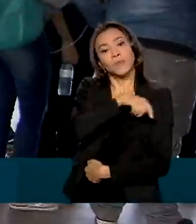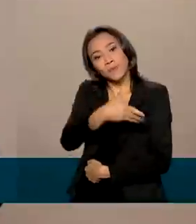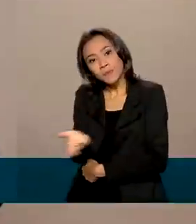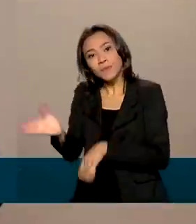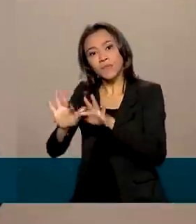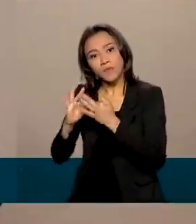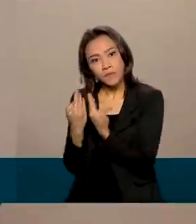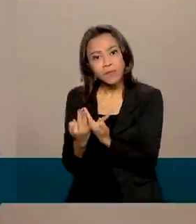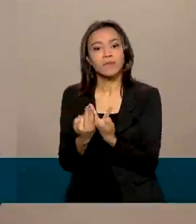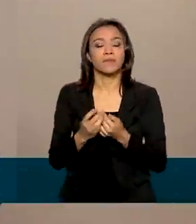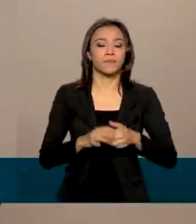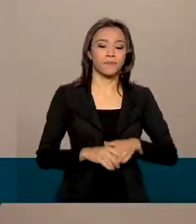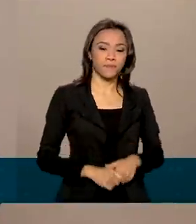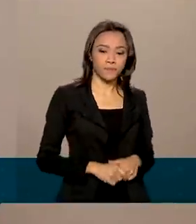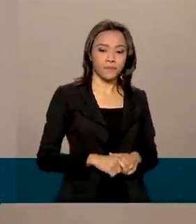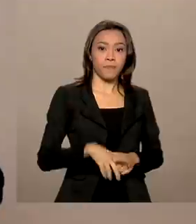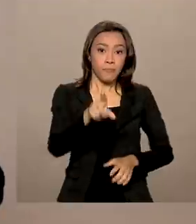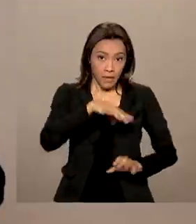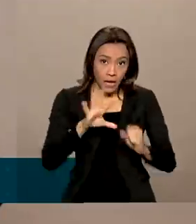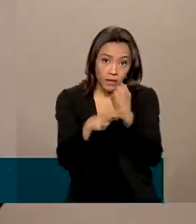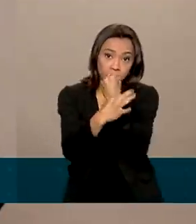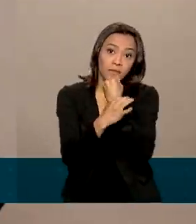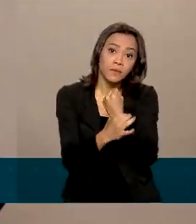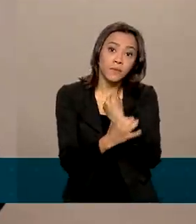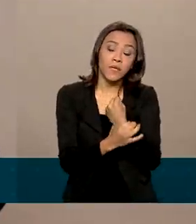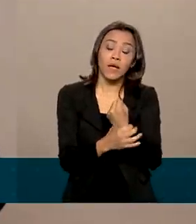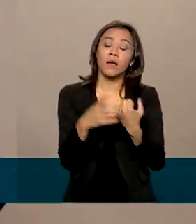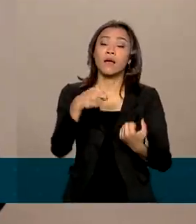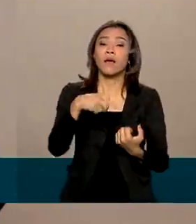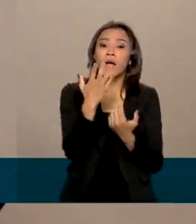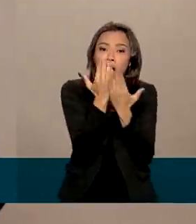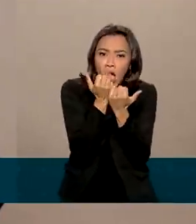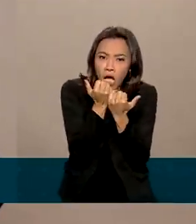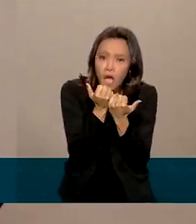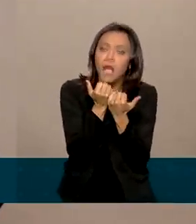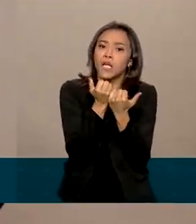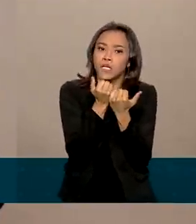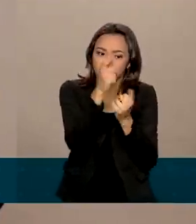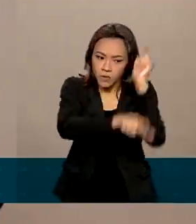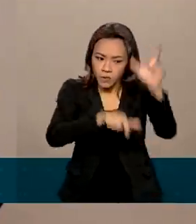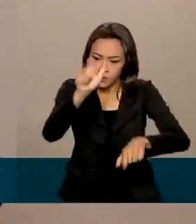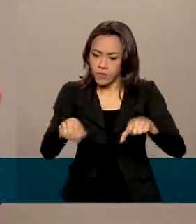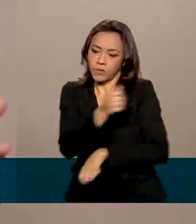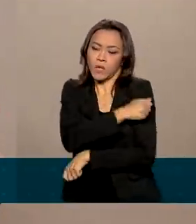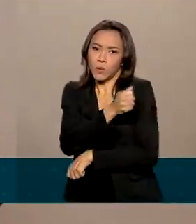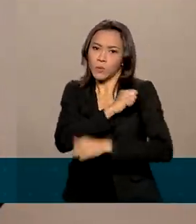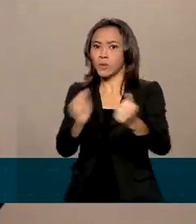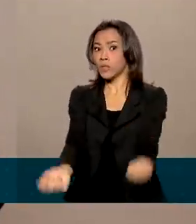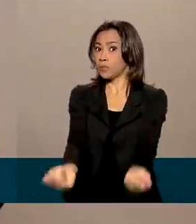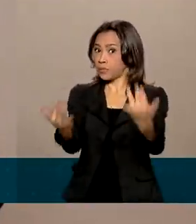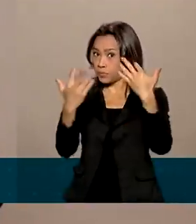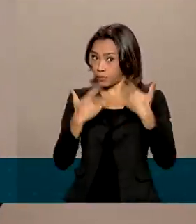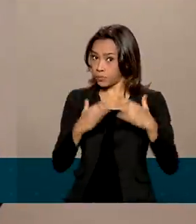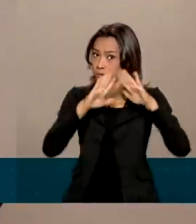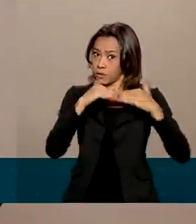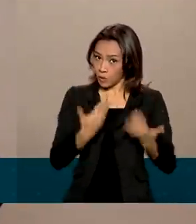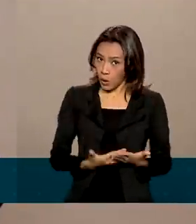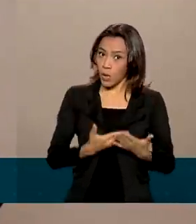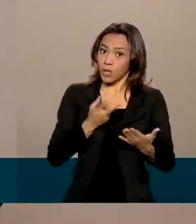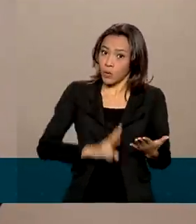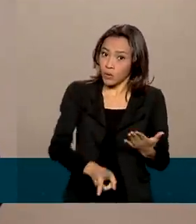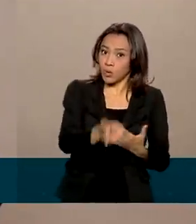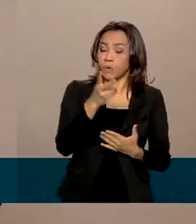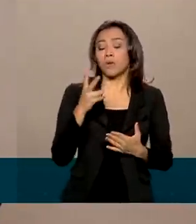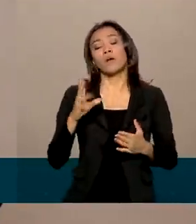família. Para garantir a alimentação dos estudantes matriculados na rede pública de ensino, que ainda permanecem com aulas suspensas, a